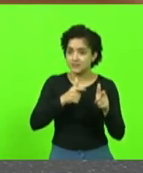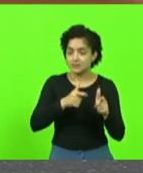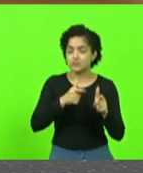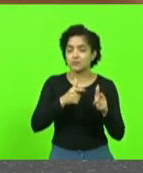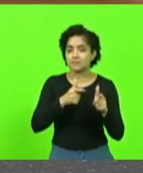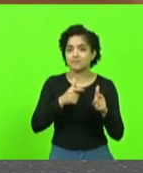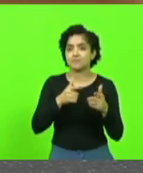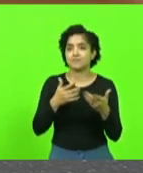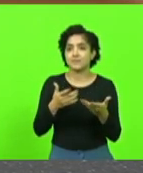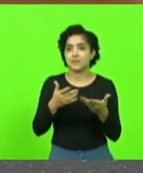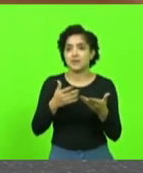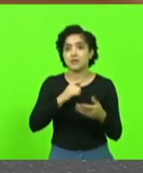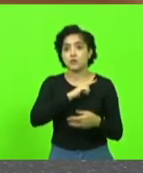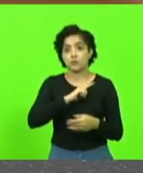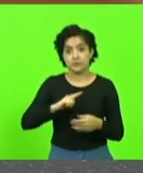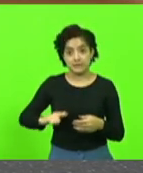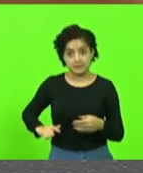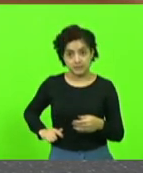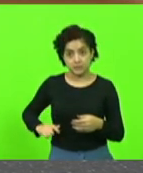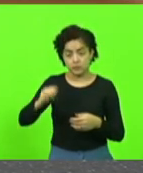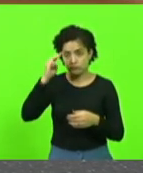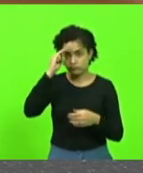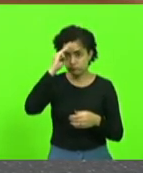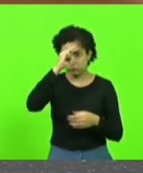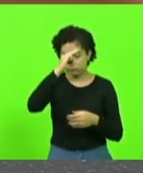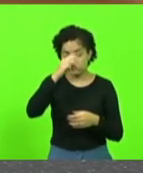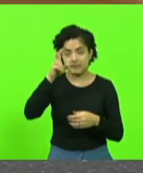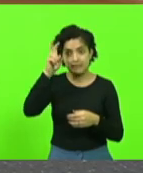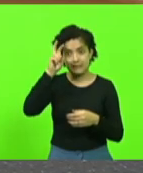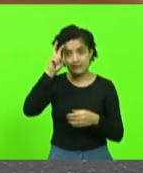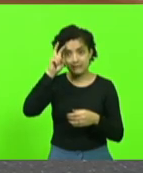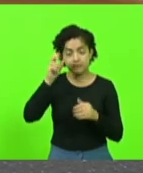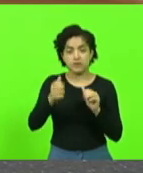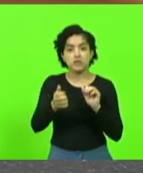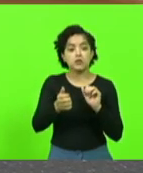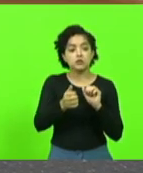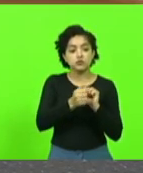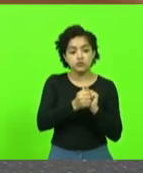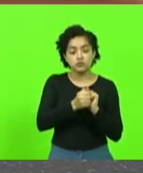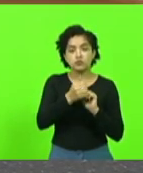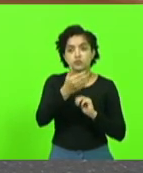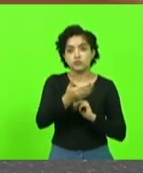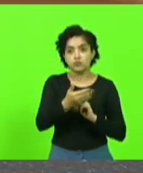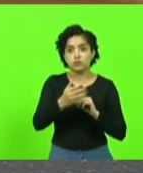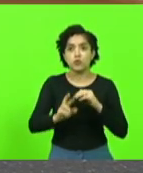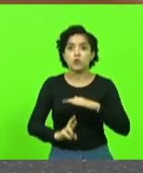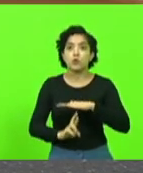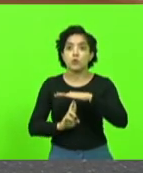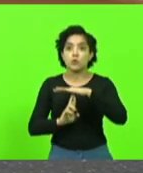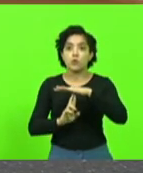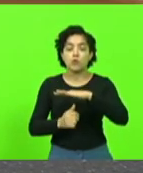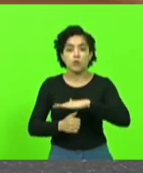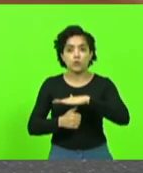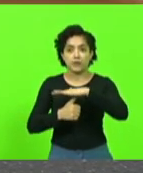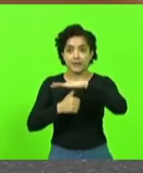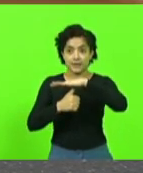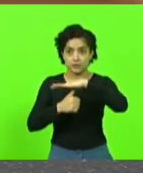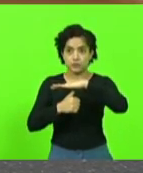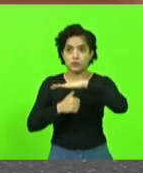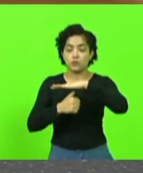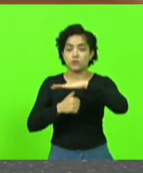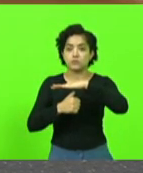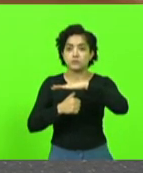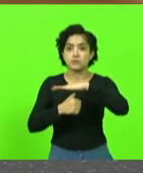o governador Carlos Moisés, junto com o reitor da UDESC, Dilmar Barreta,